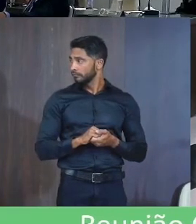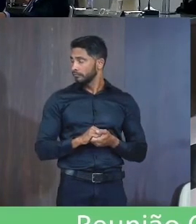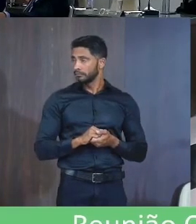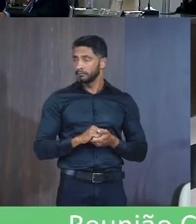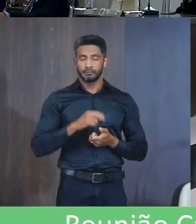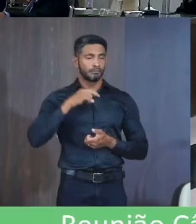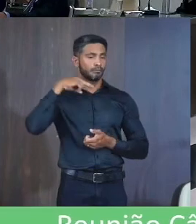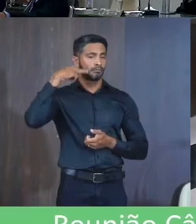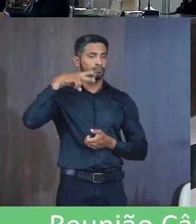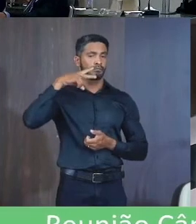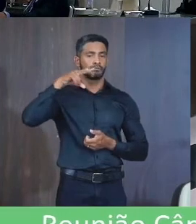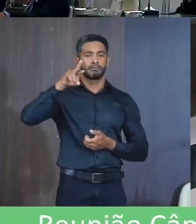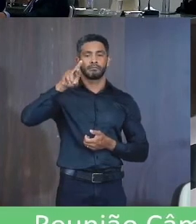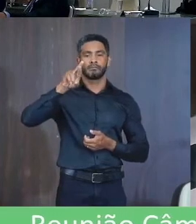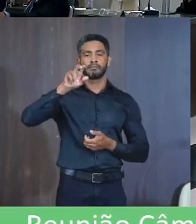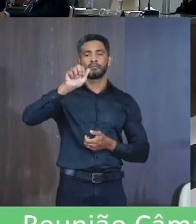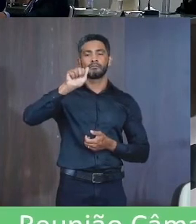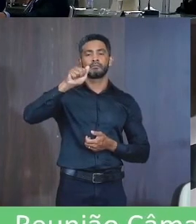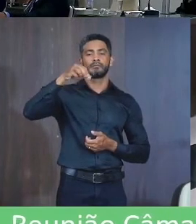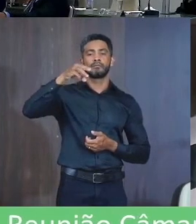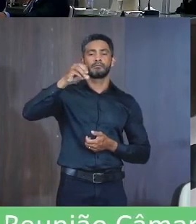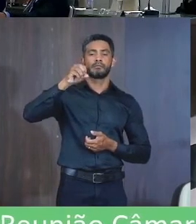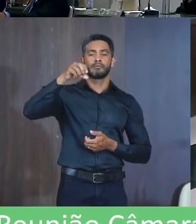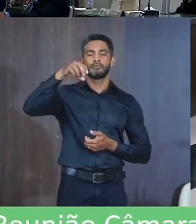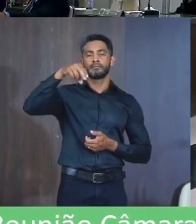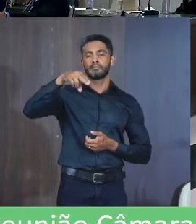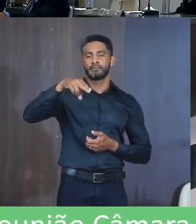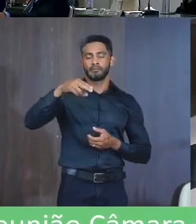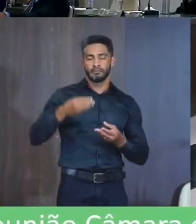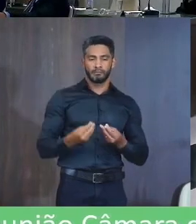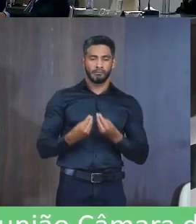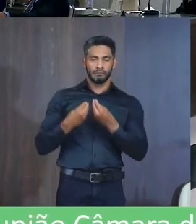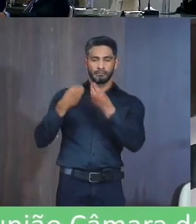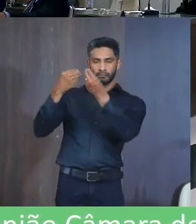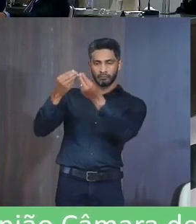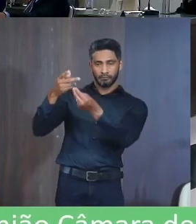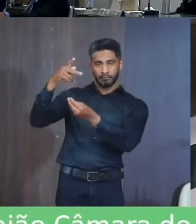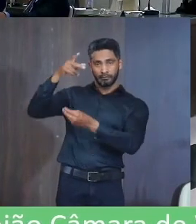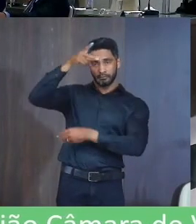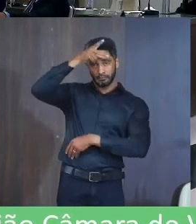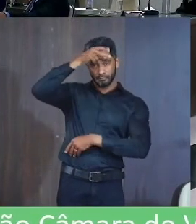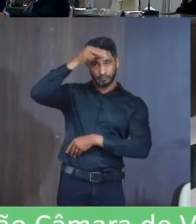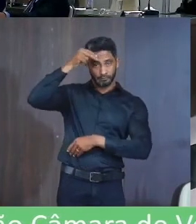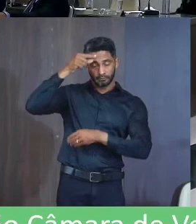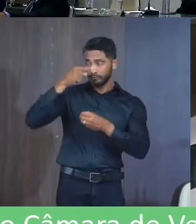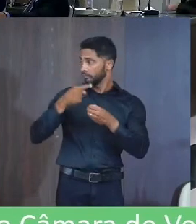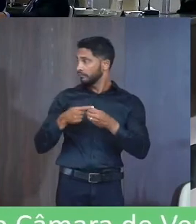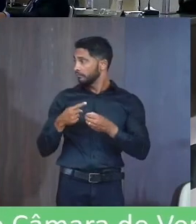Vereador Ramon Alexandre Araújo Presidente da Câmara Municipal De Janaúba Encaminhando Ao prefeito Municipal